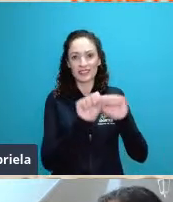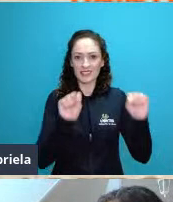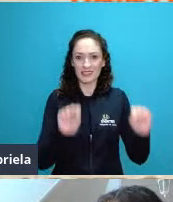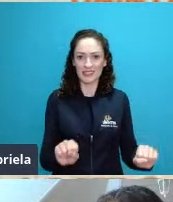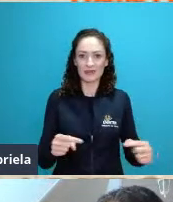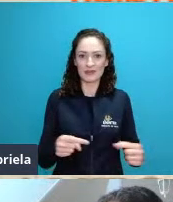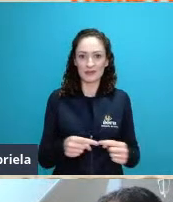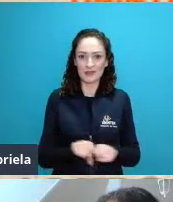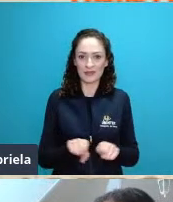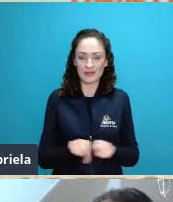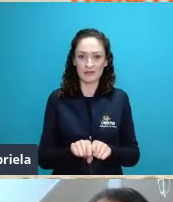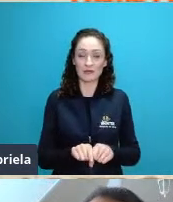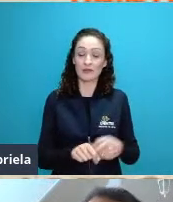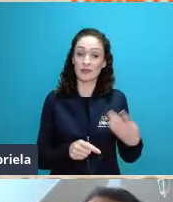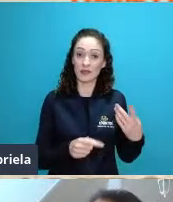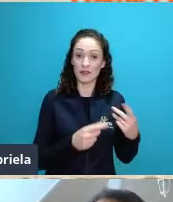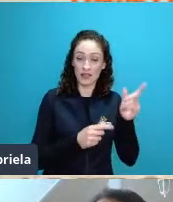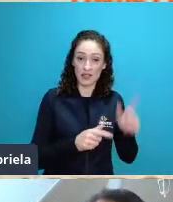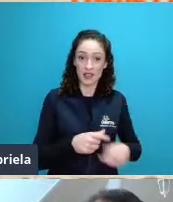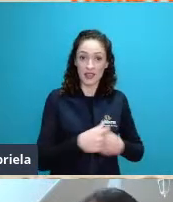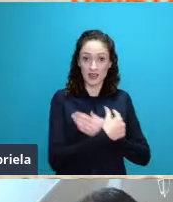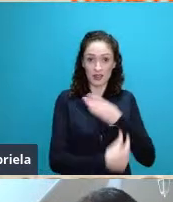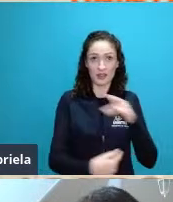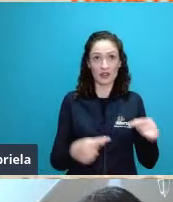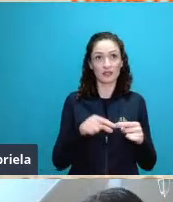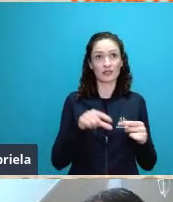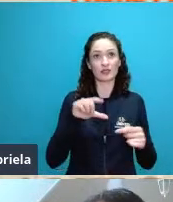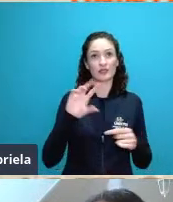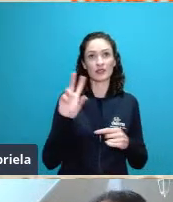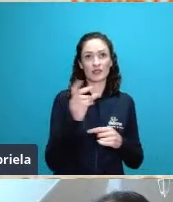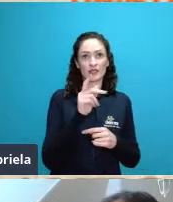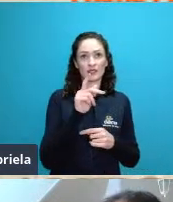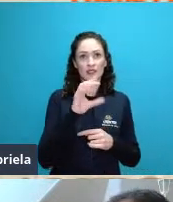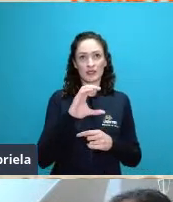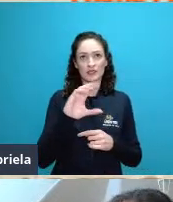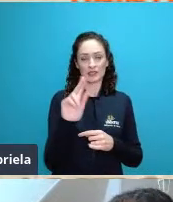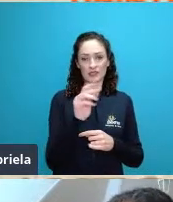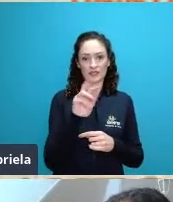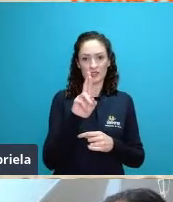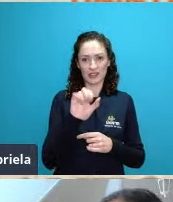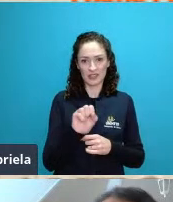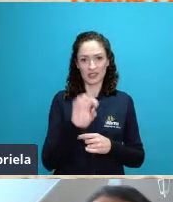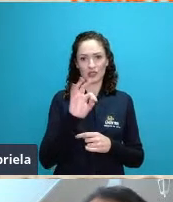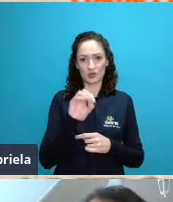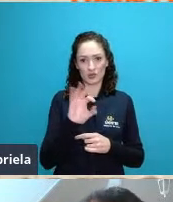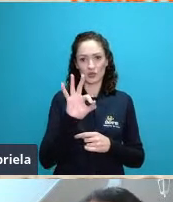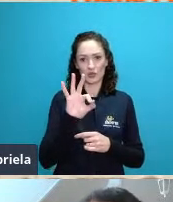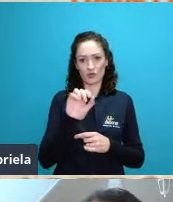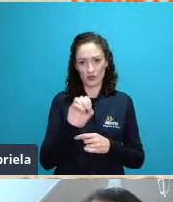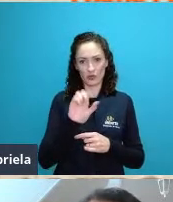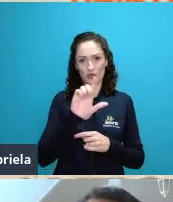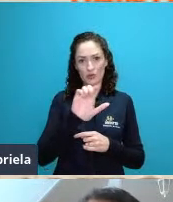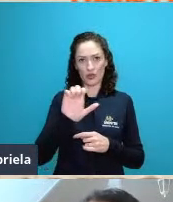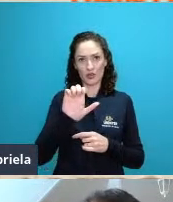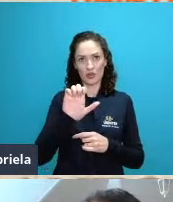pensamento do Cristofoletti e dentro da própria geografia mundial também